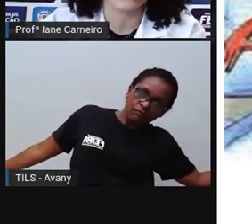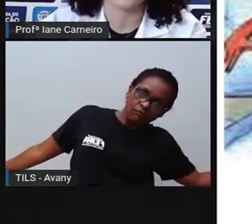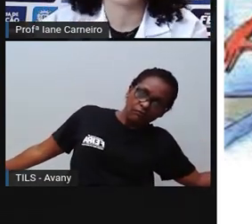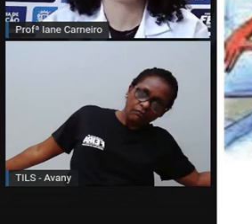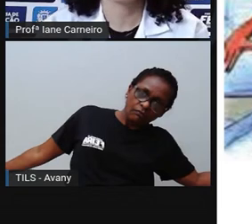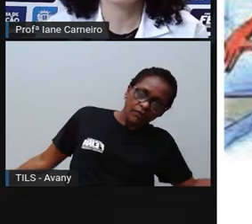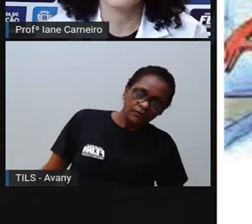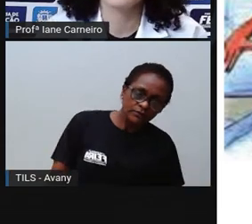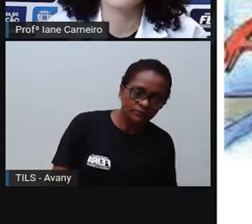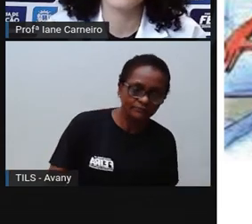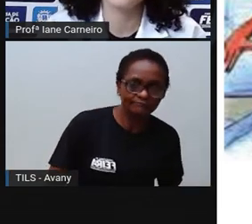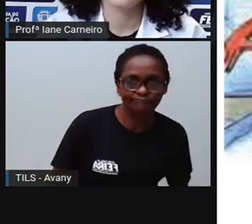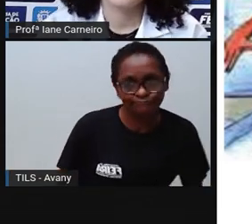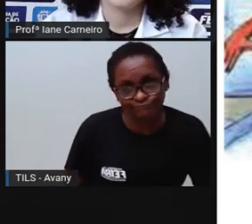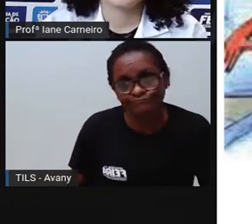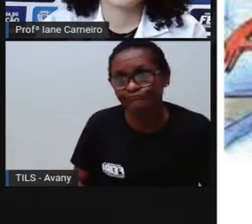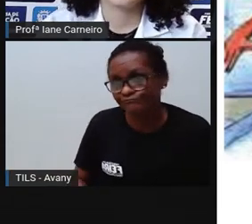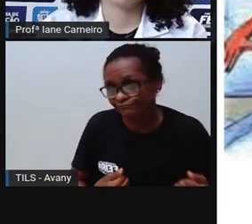risco.